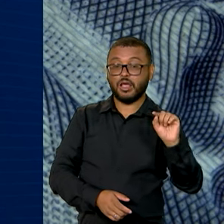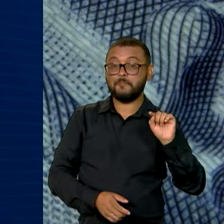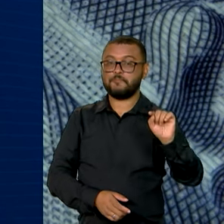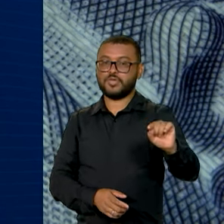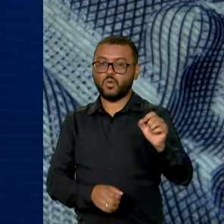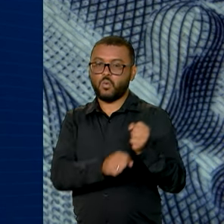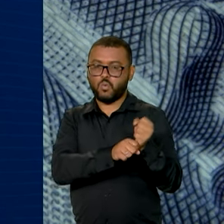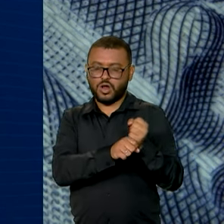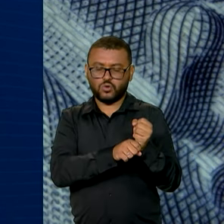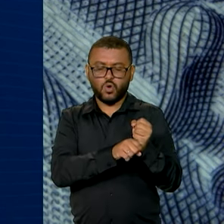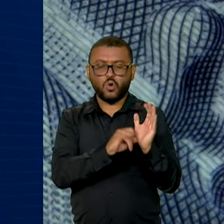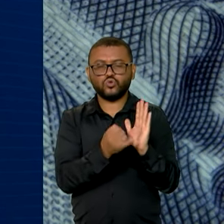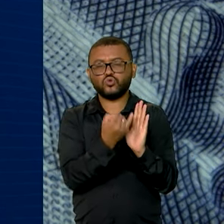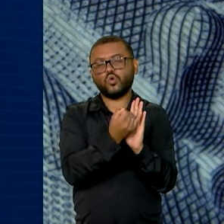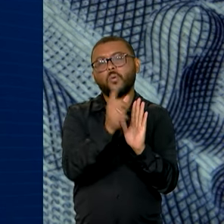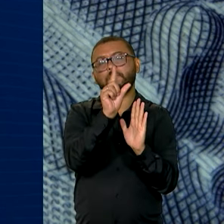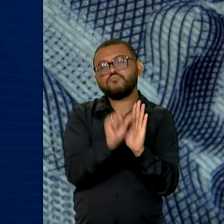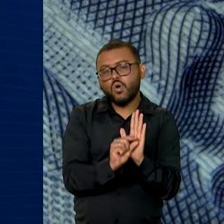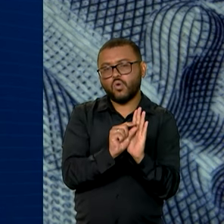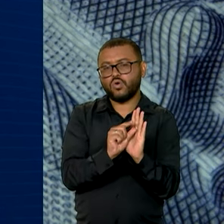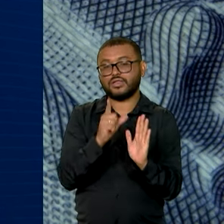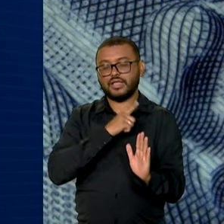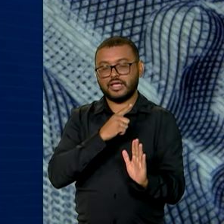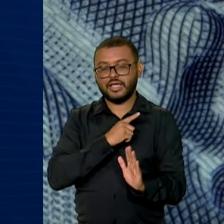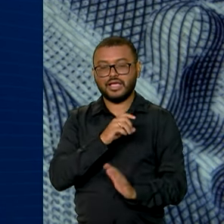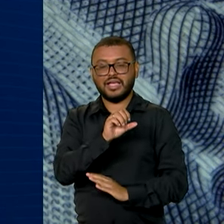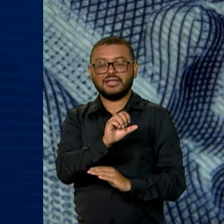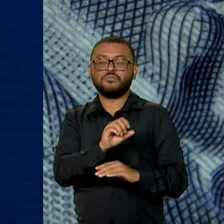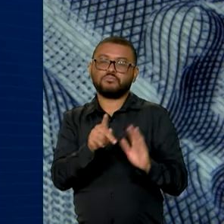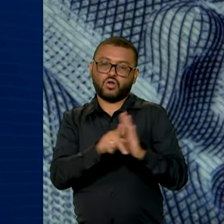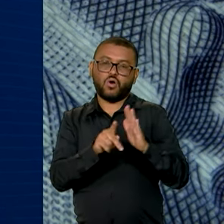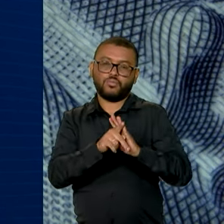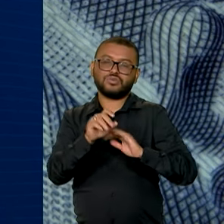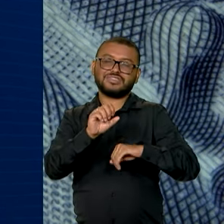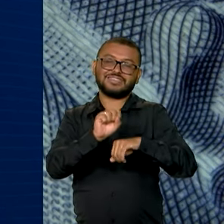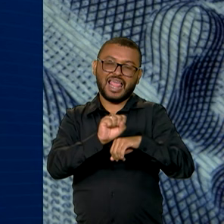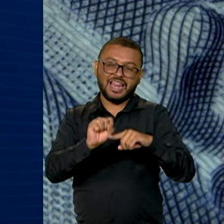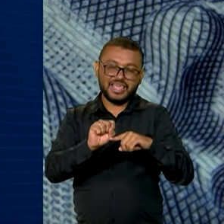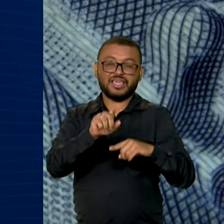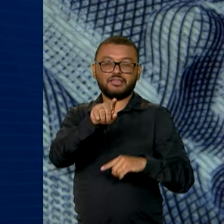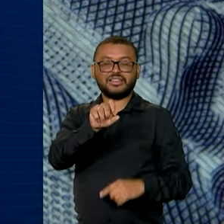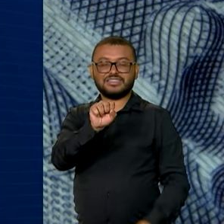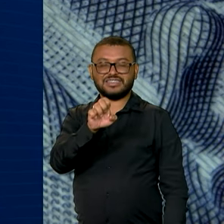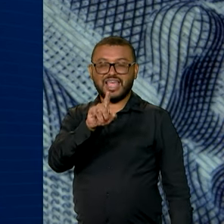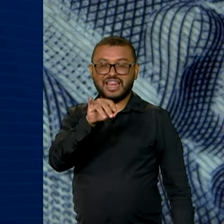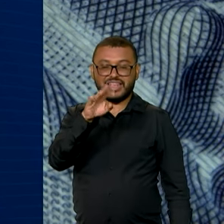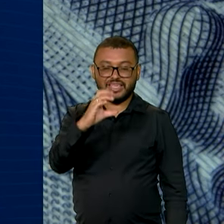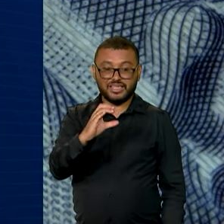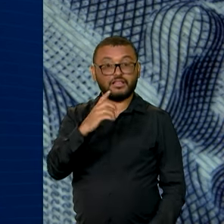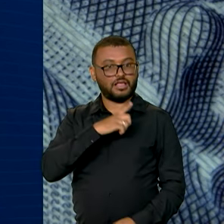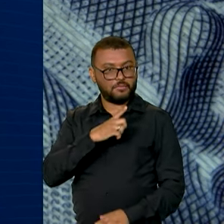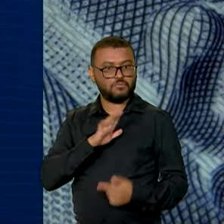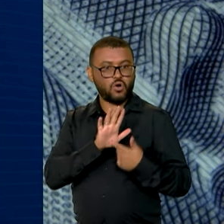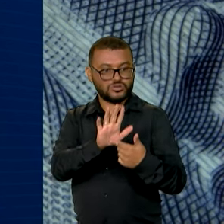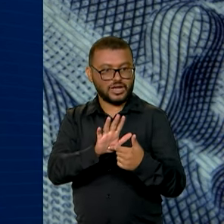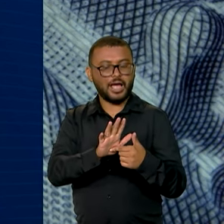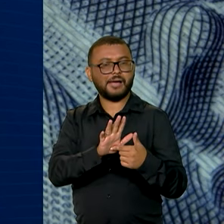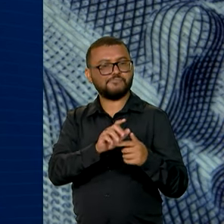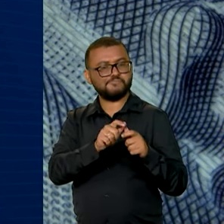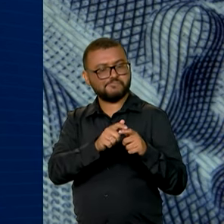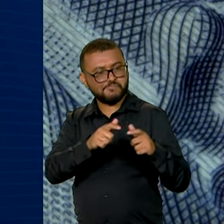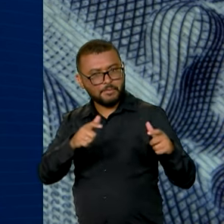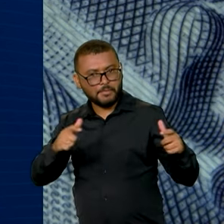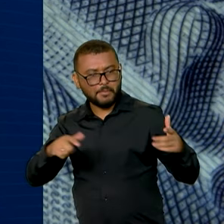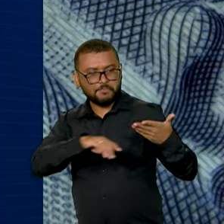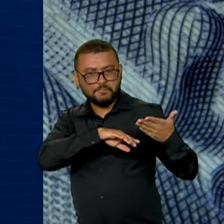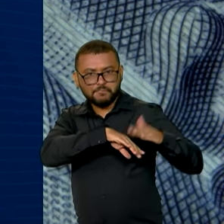com juros menores, ou seja, a taxa Selic mais 5% ao ano. A iniciativa também prevê a expansão das